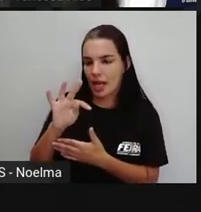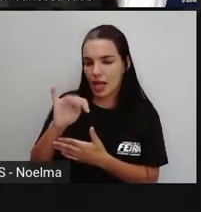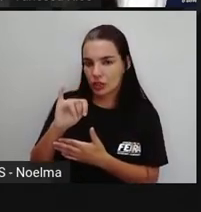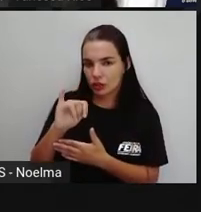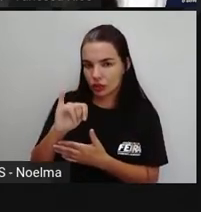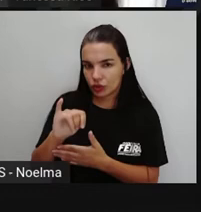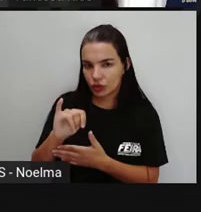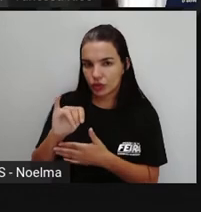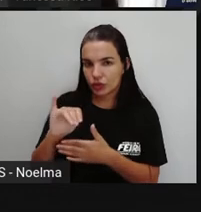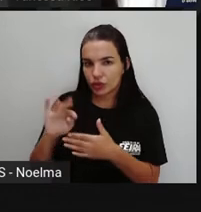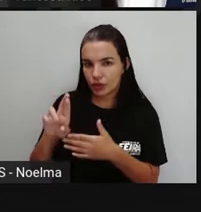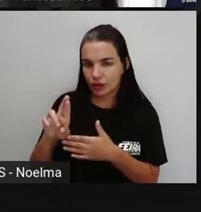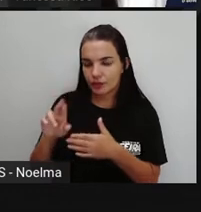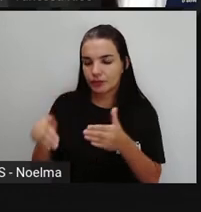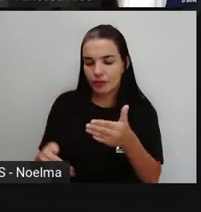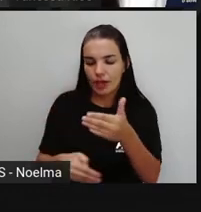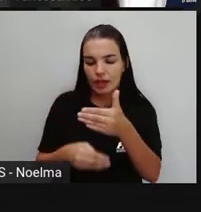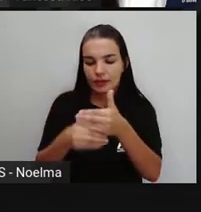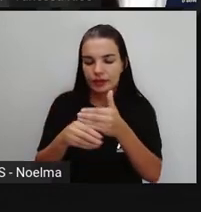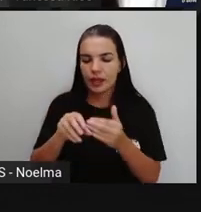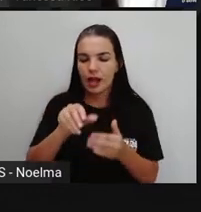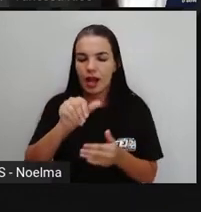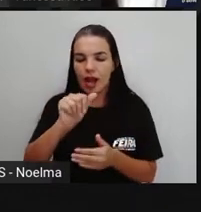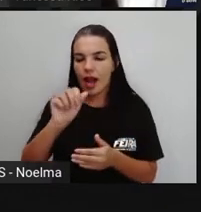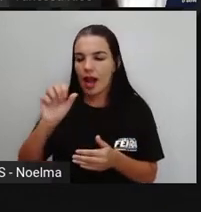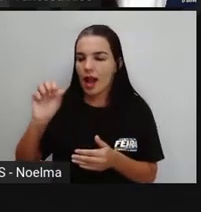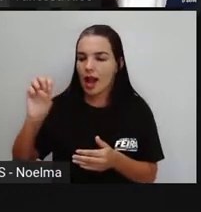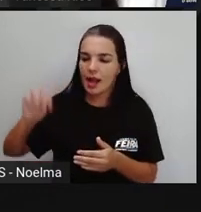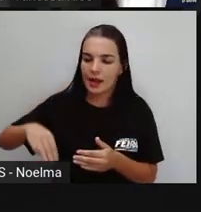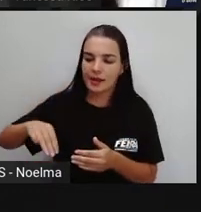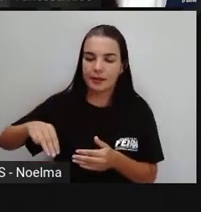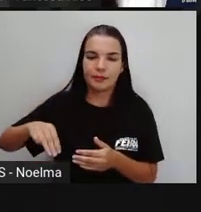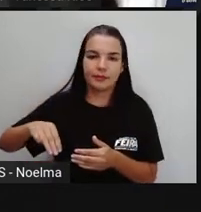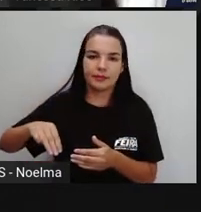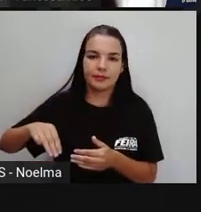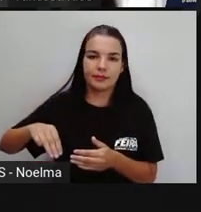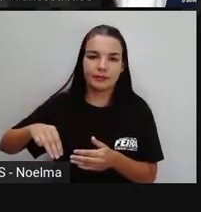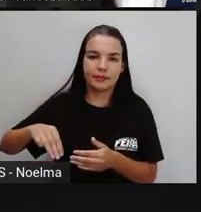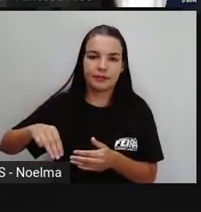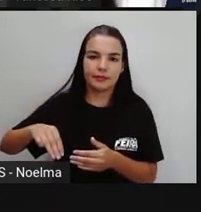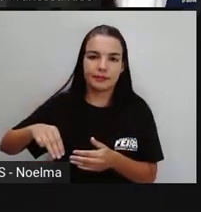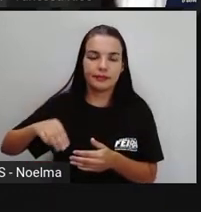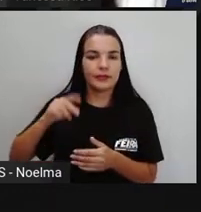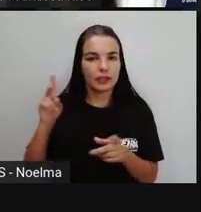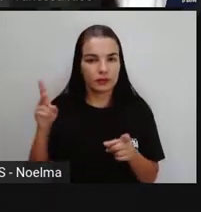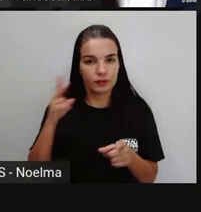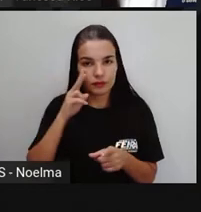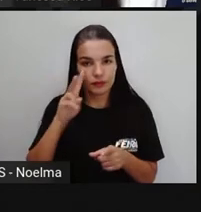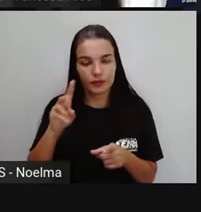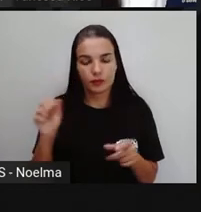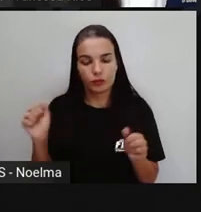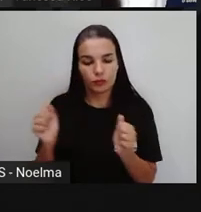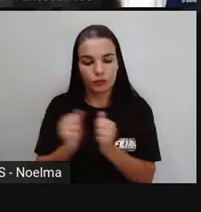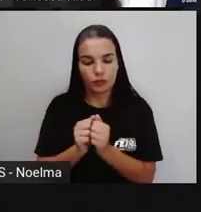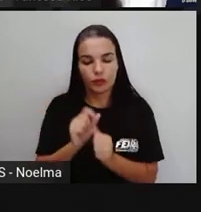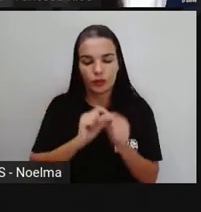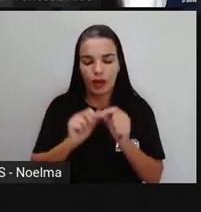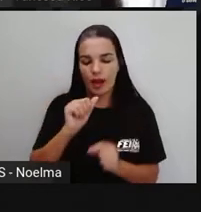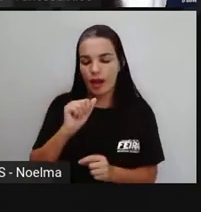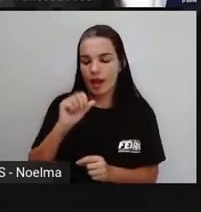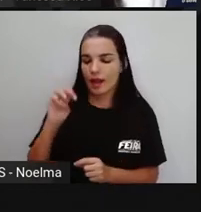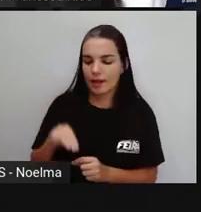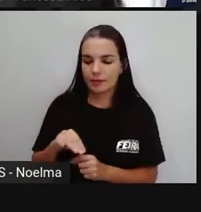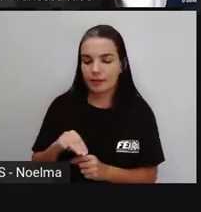Mais a terminação, ó. Iram, né? E a gente observa novamente a presença aí do an.